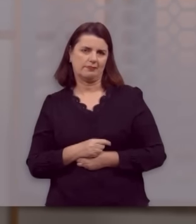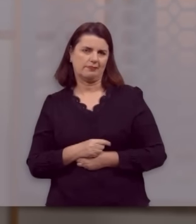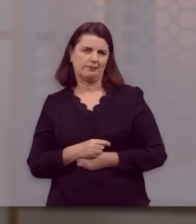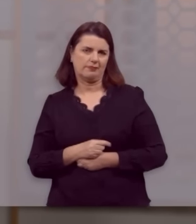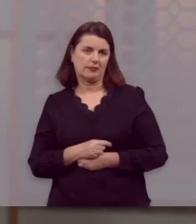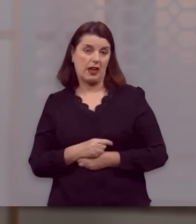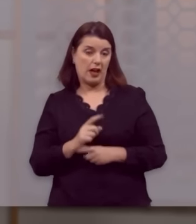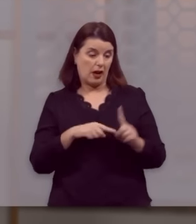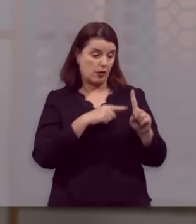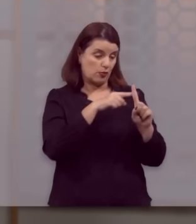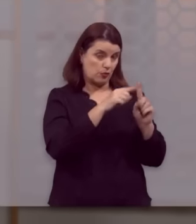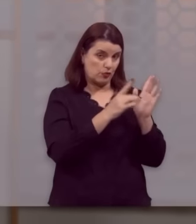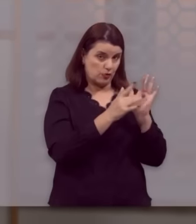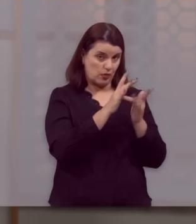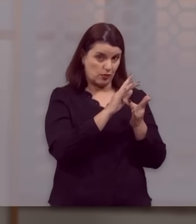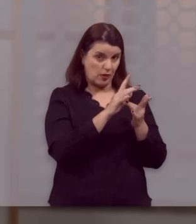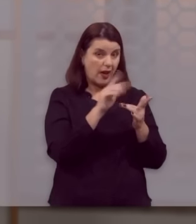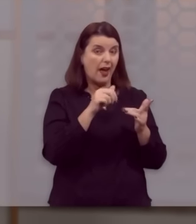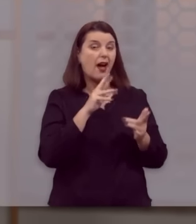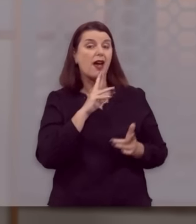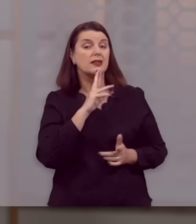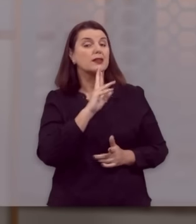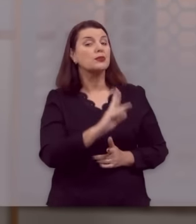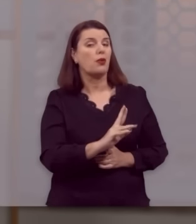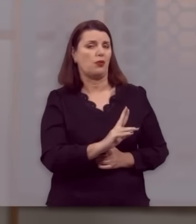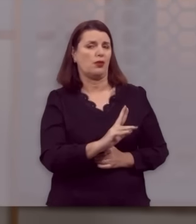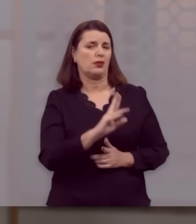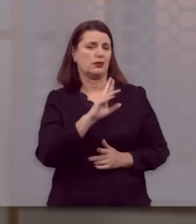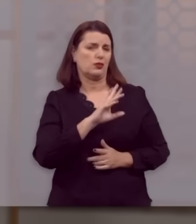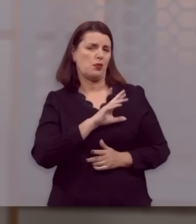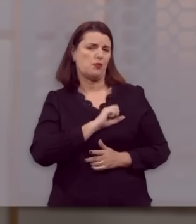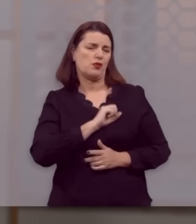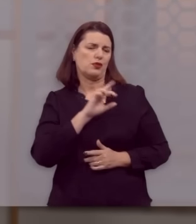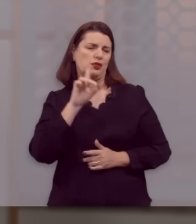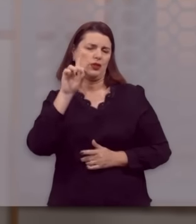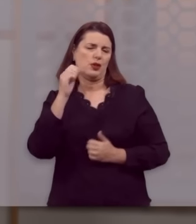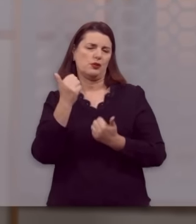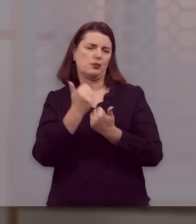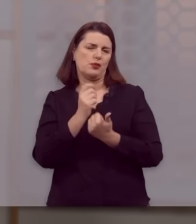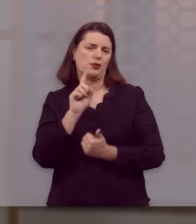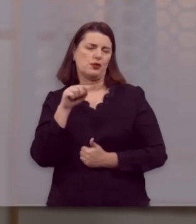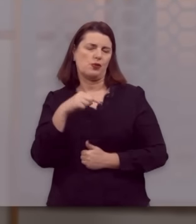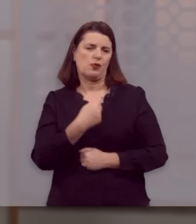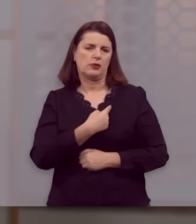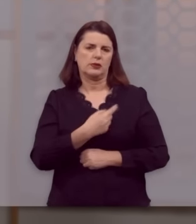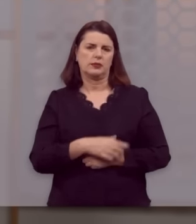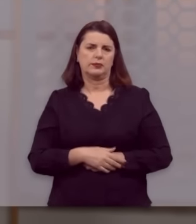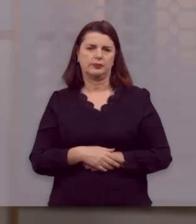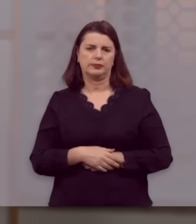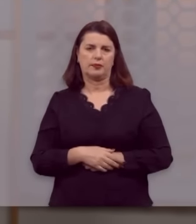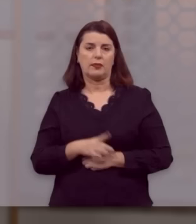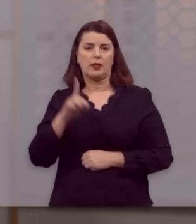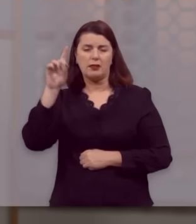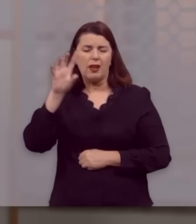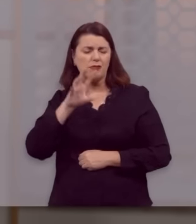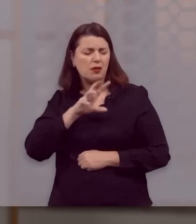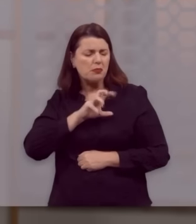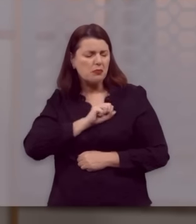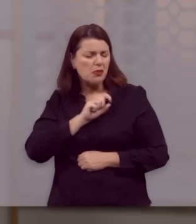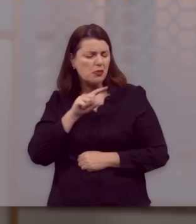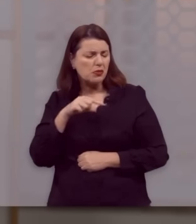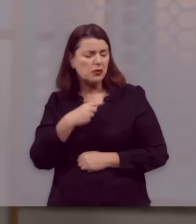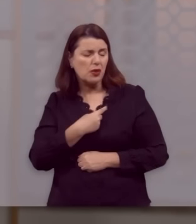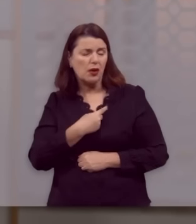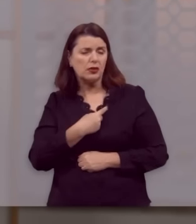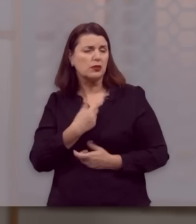A cruz de Cristo foi o resultado do amor de Deus por nós. Deus nos amou, não